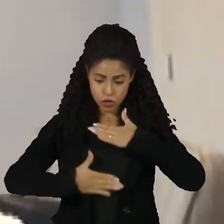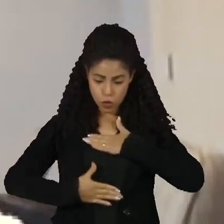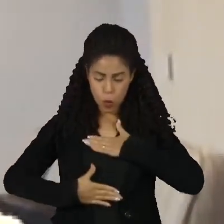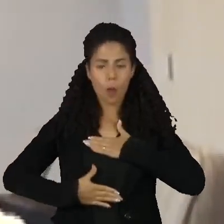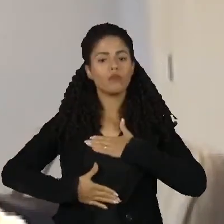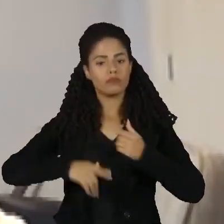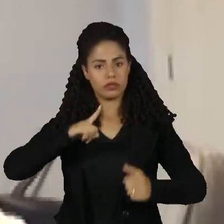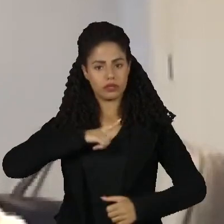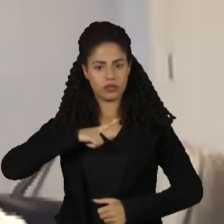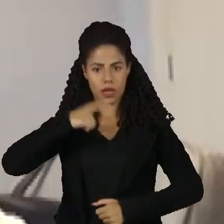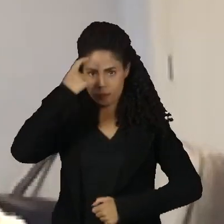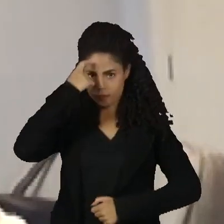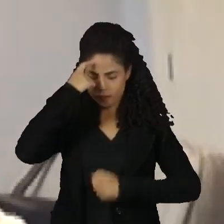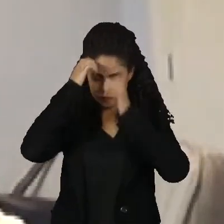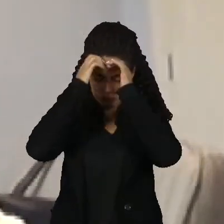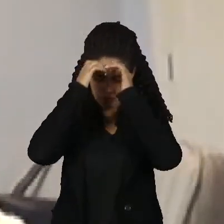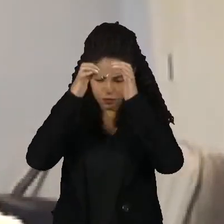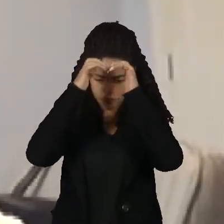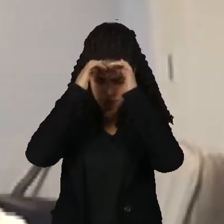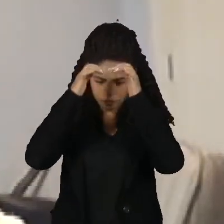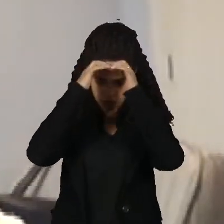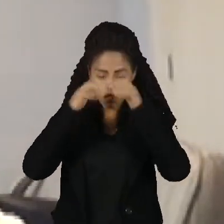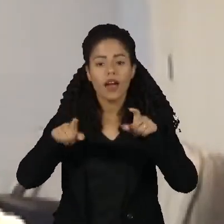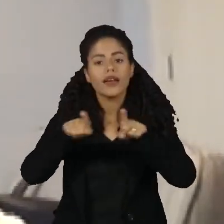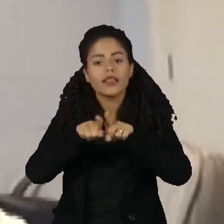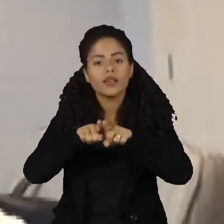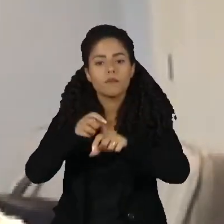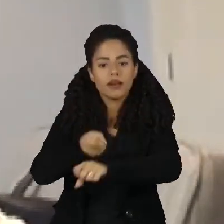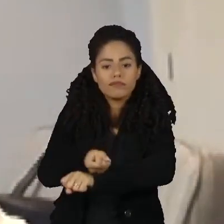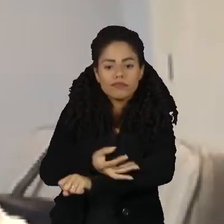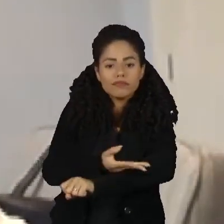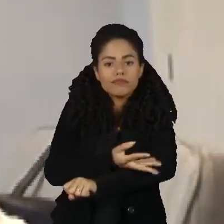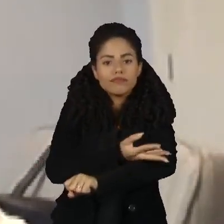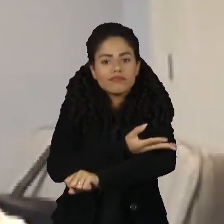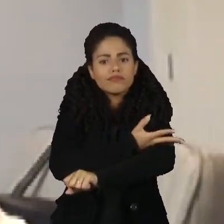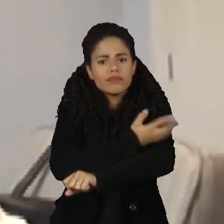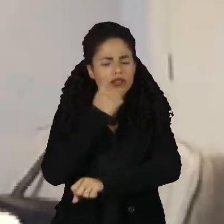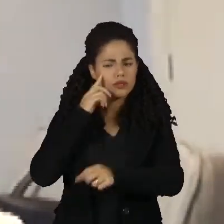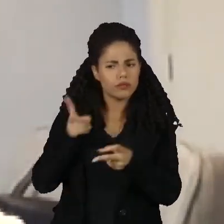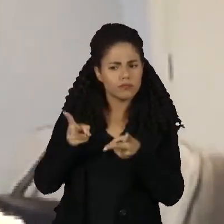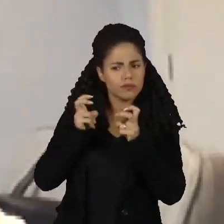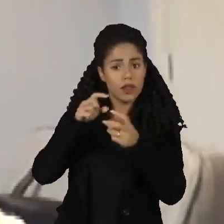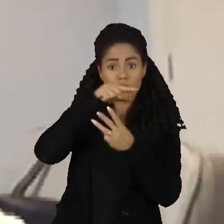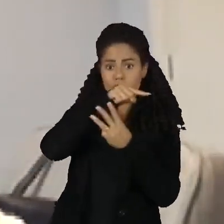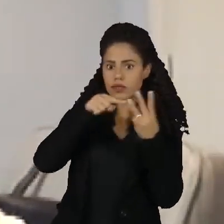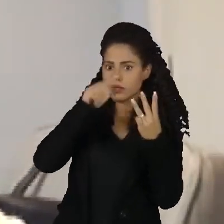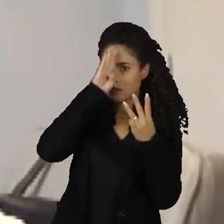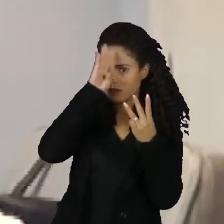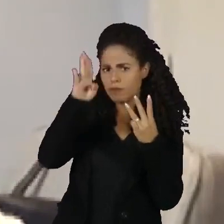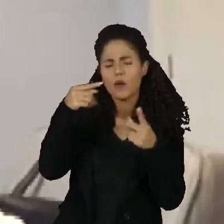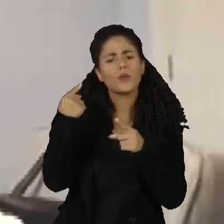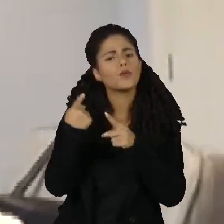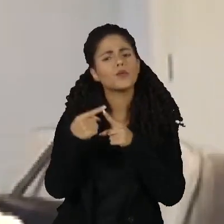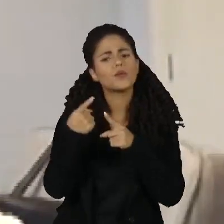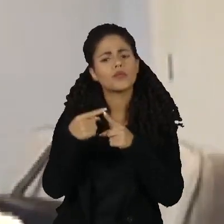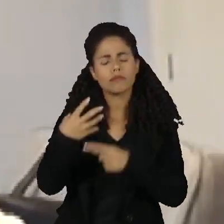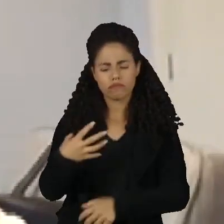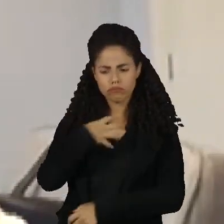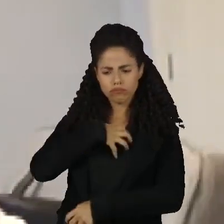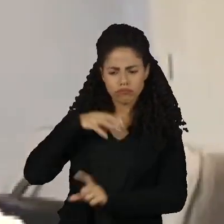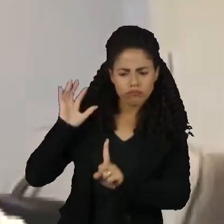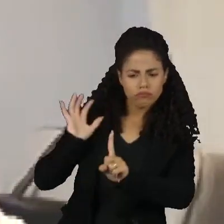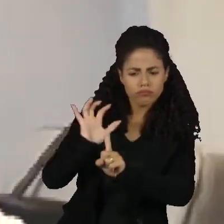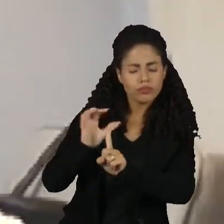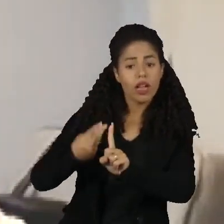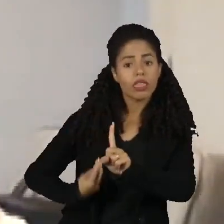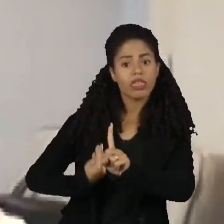cognitivos e emocionais. Isso é o que mais chama a nossa atenção. Porque impactam na vida da pessoa